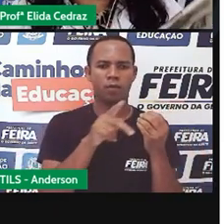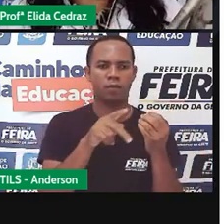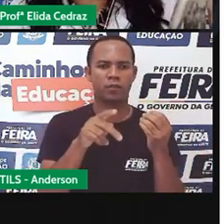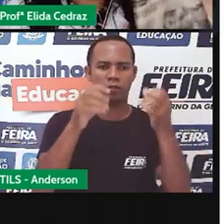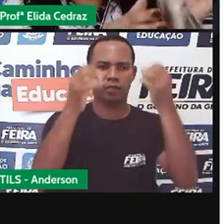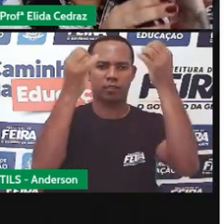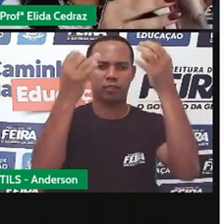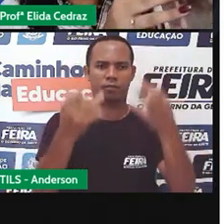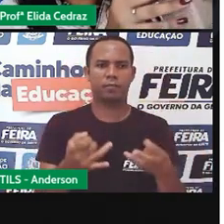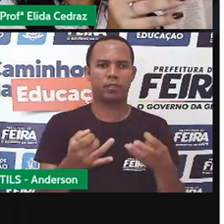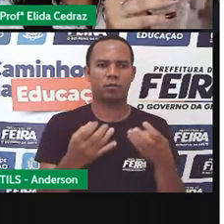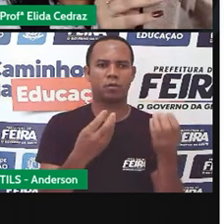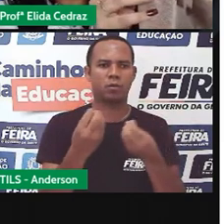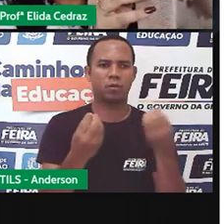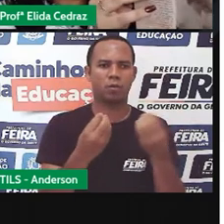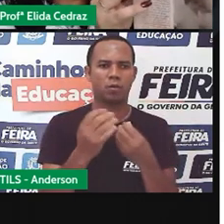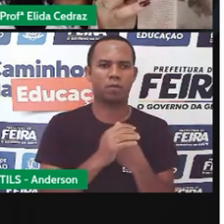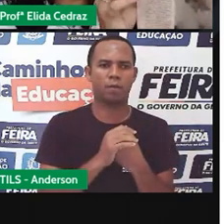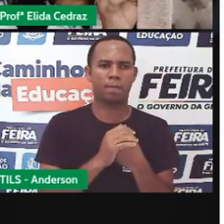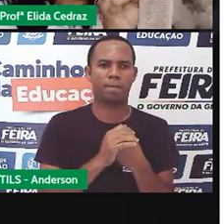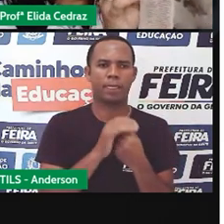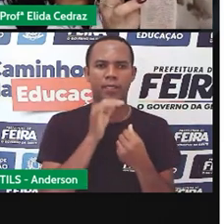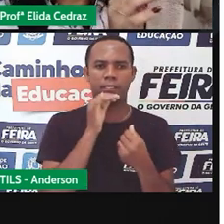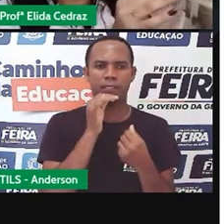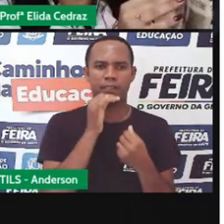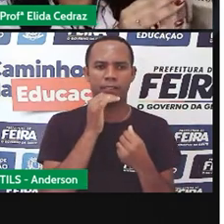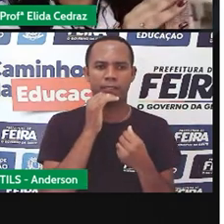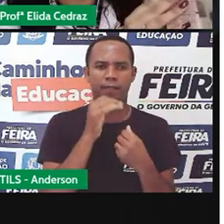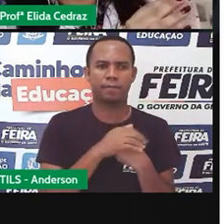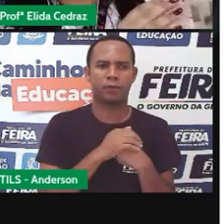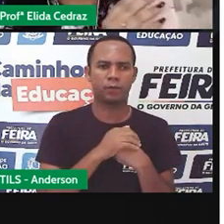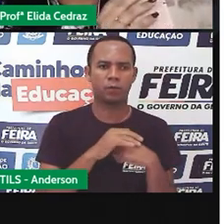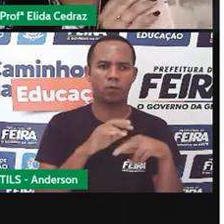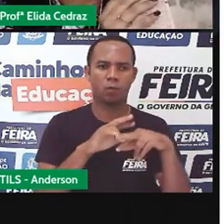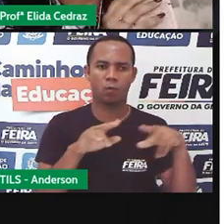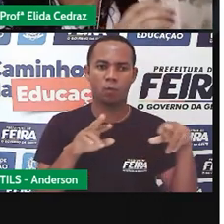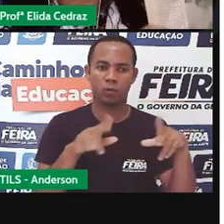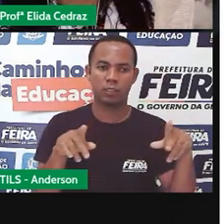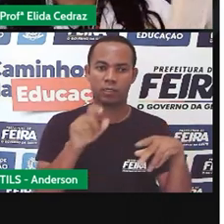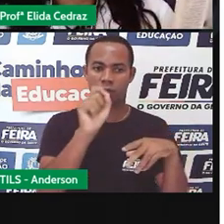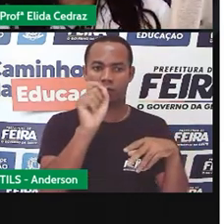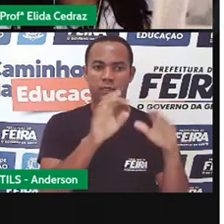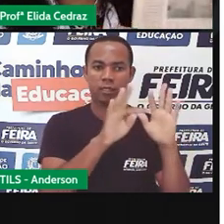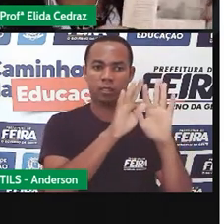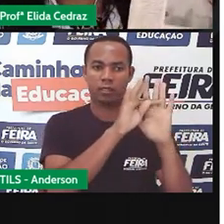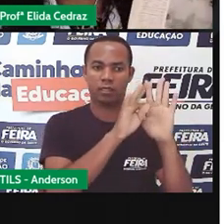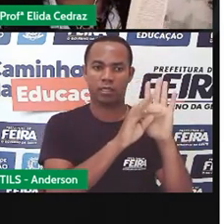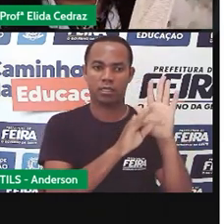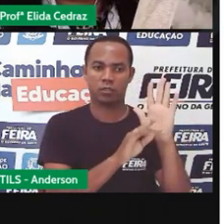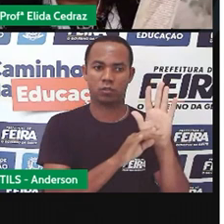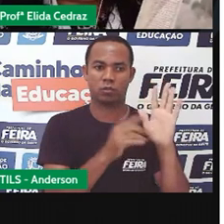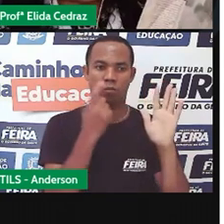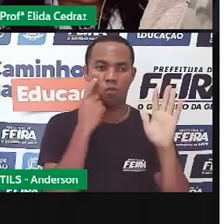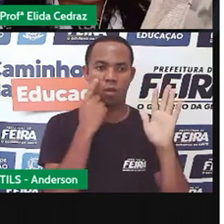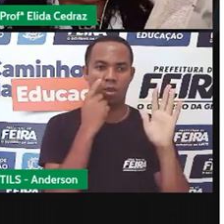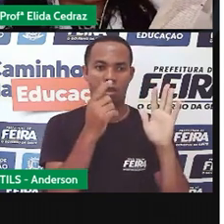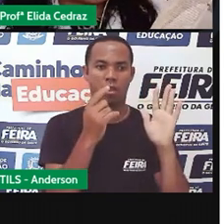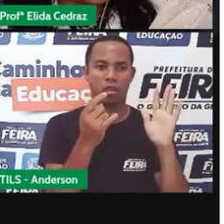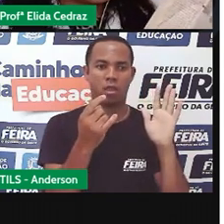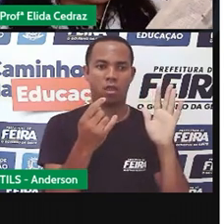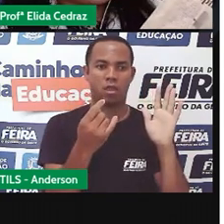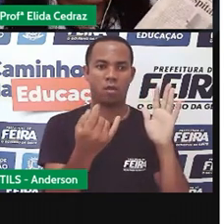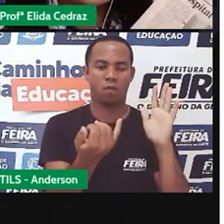esse material aqui, isso, não é um texto. É um meio de comunicação.